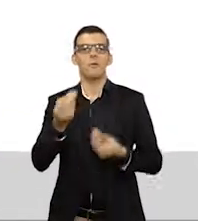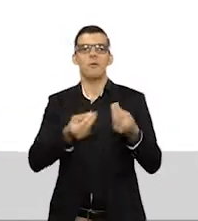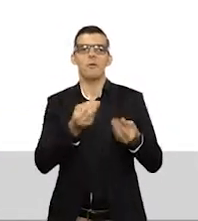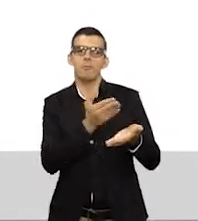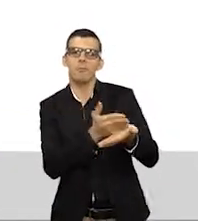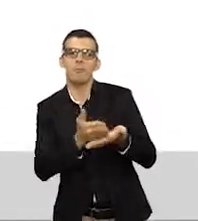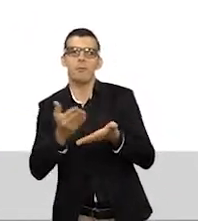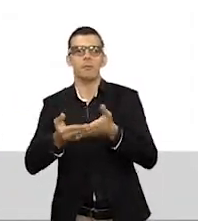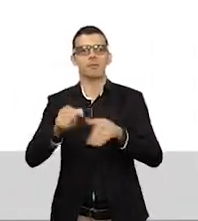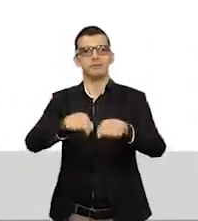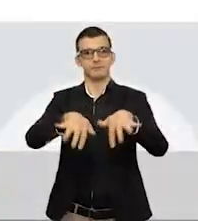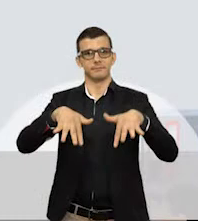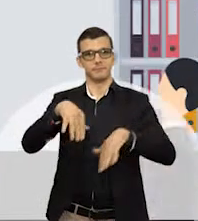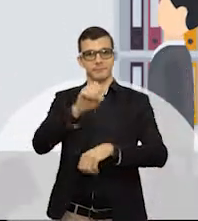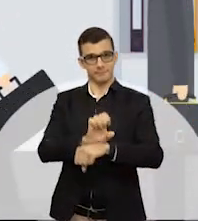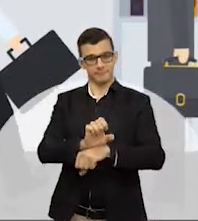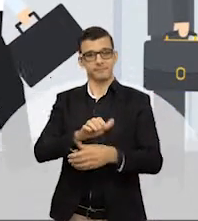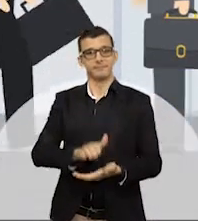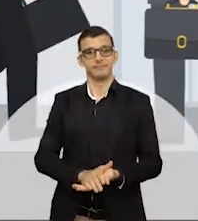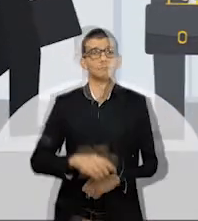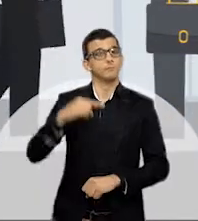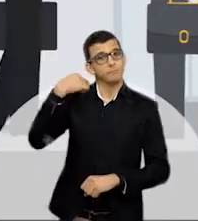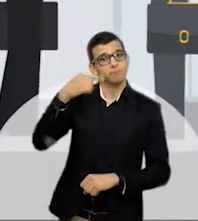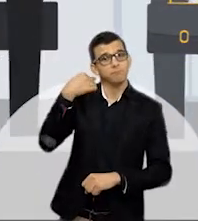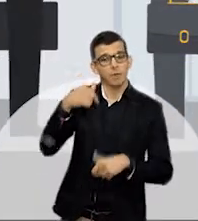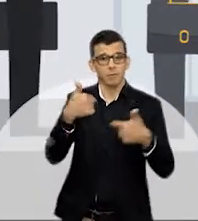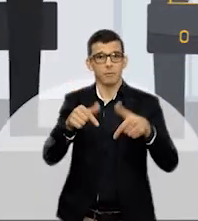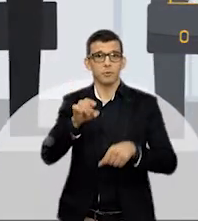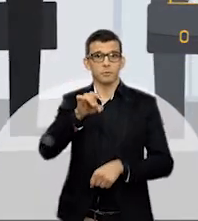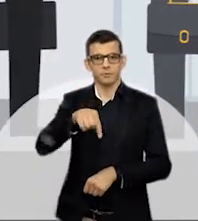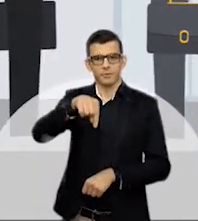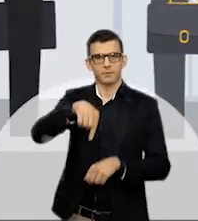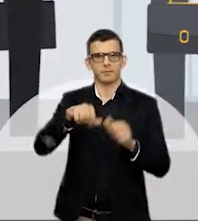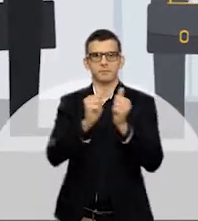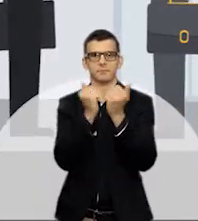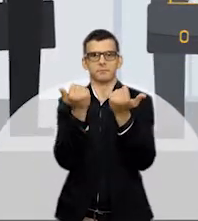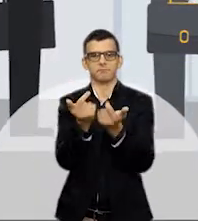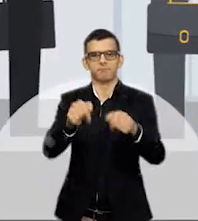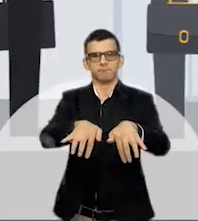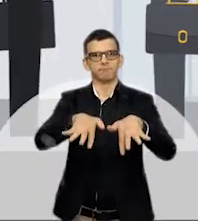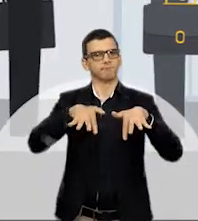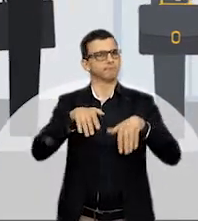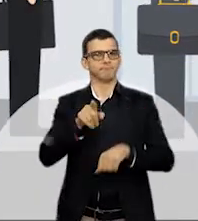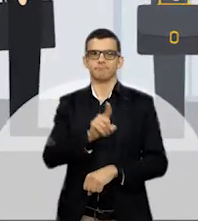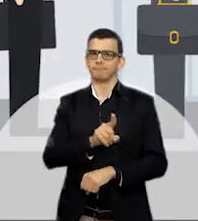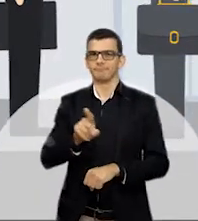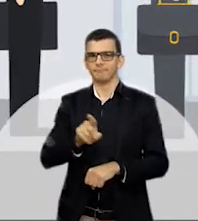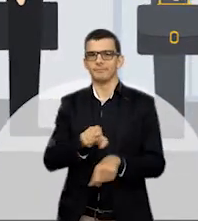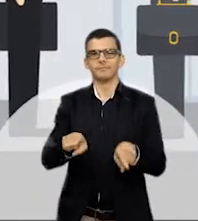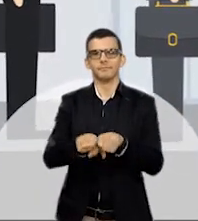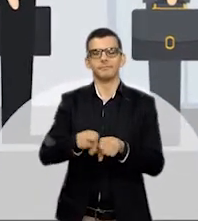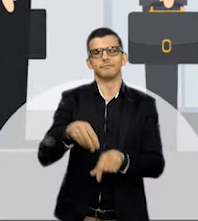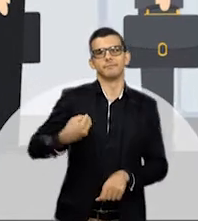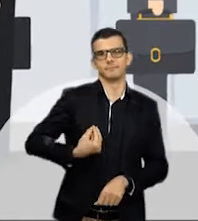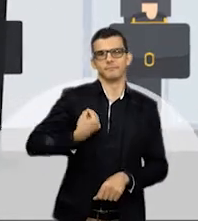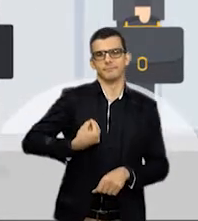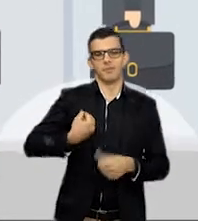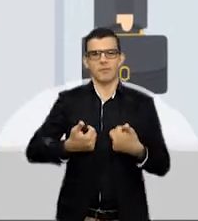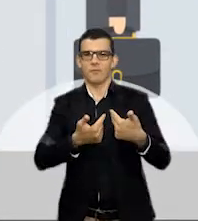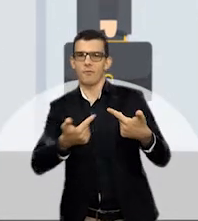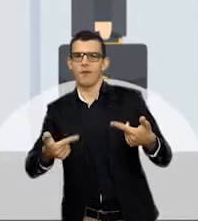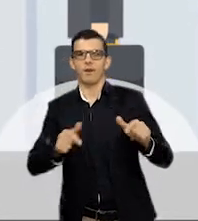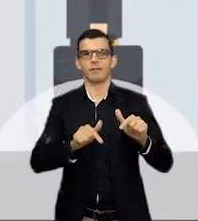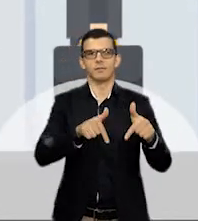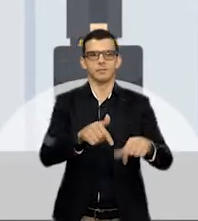Parlamento Estadual. Os deputados não trabalham apenas nas sessões em plenário. Eles participam de muitas